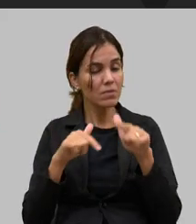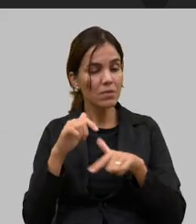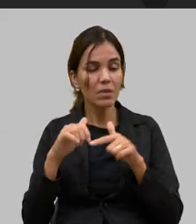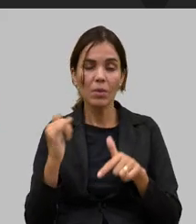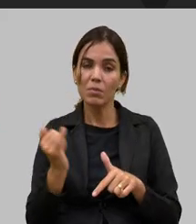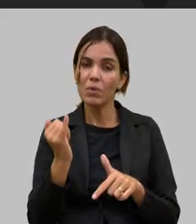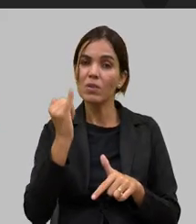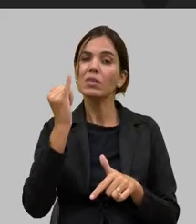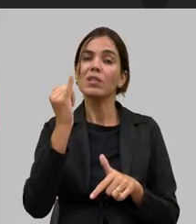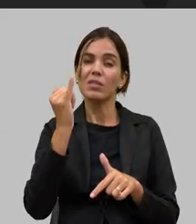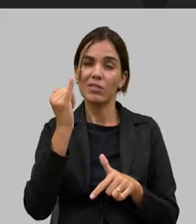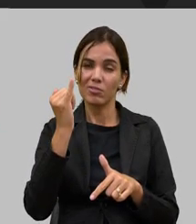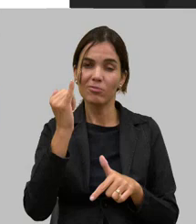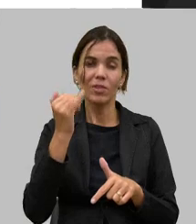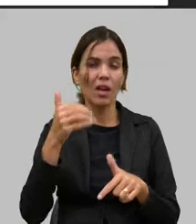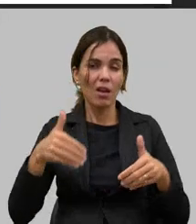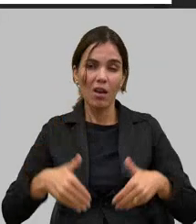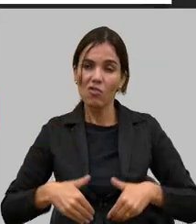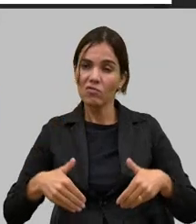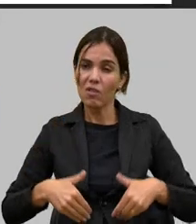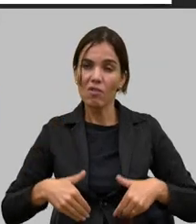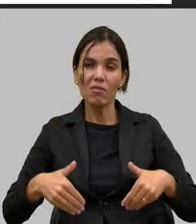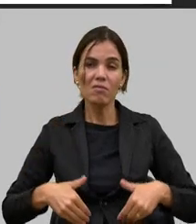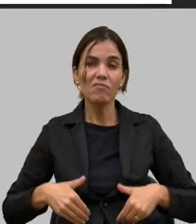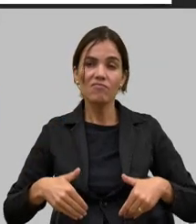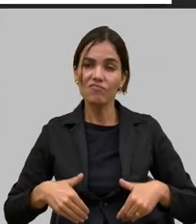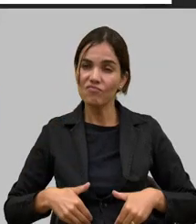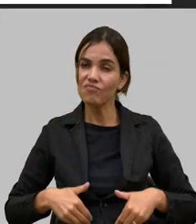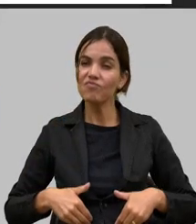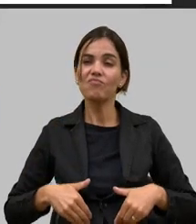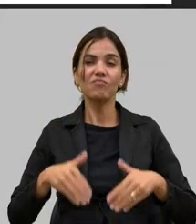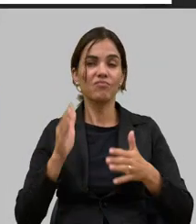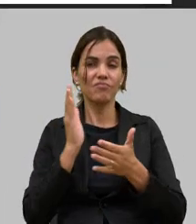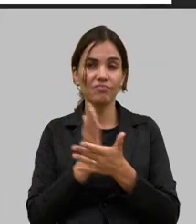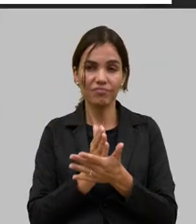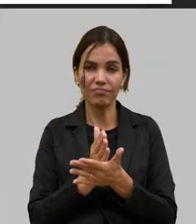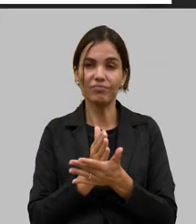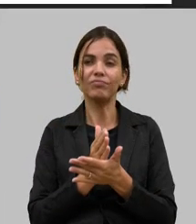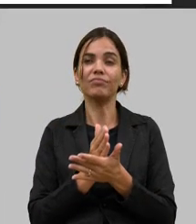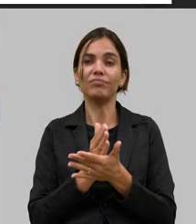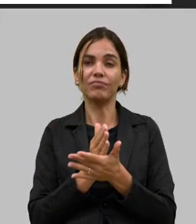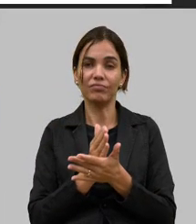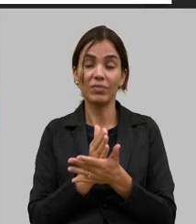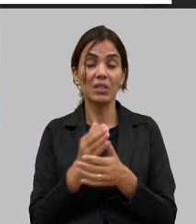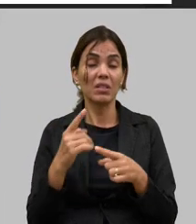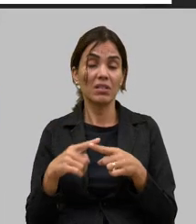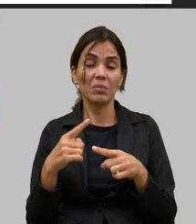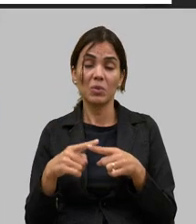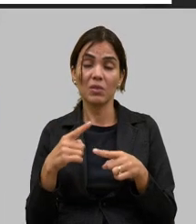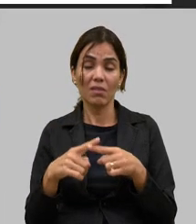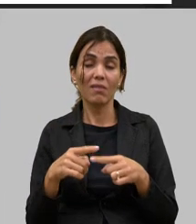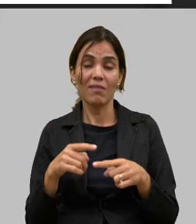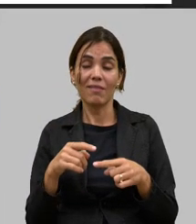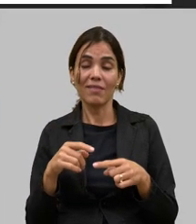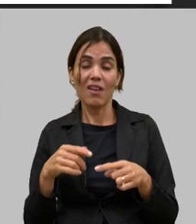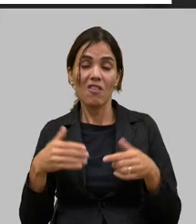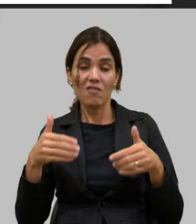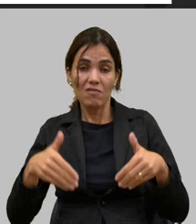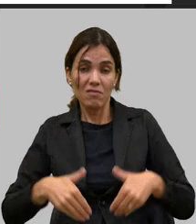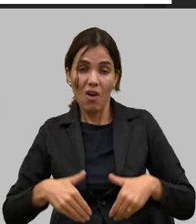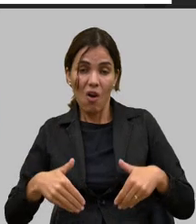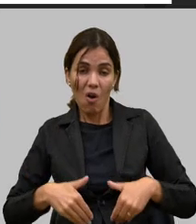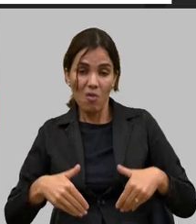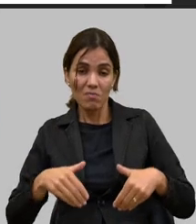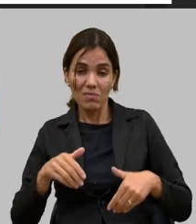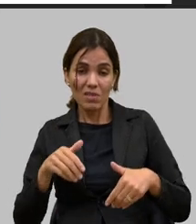a fome que nós temos hoje em Minas Gerais e no Brasil porque não existe esse discurso de matar a fome sem assistência técnica isso não existe